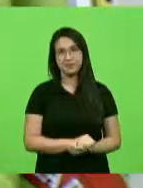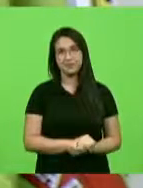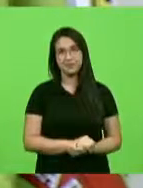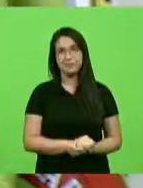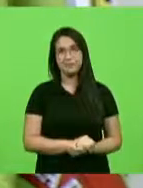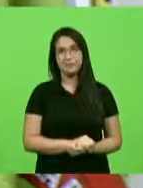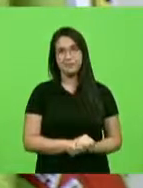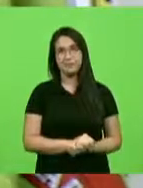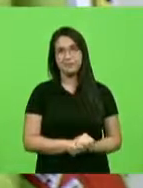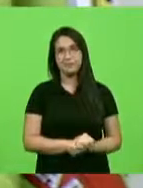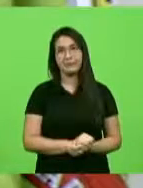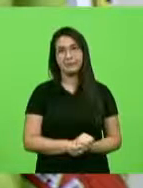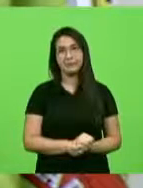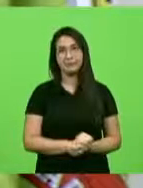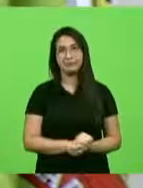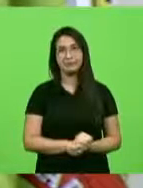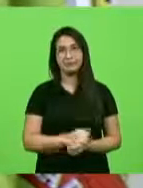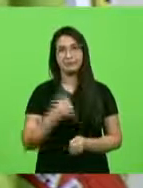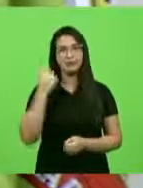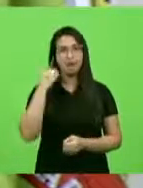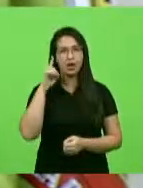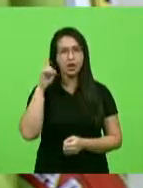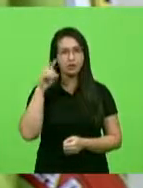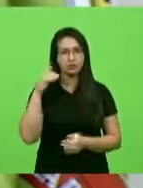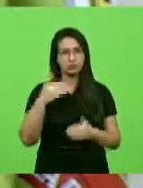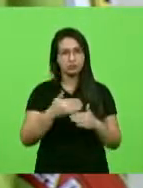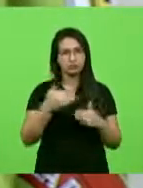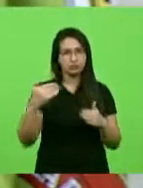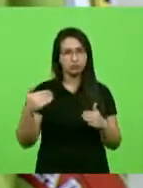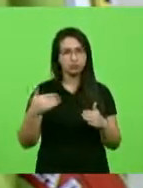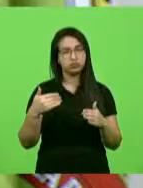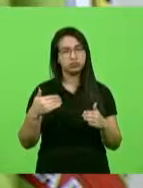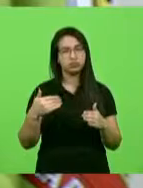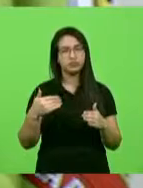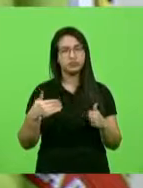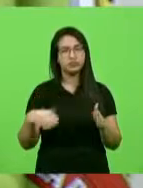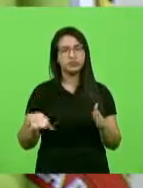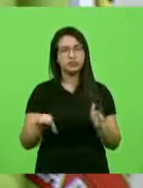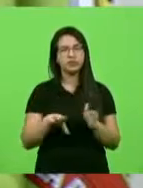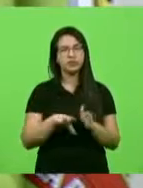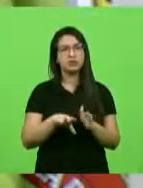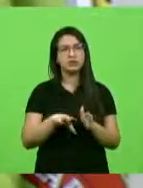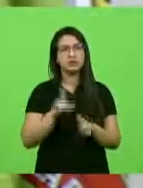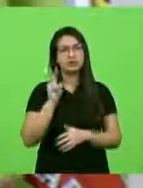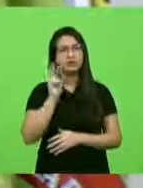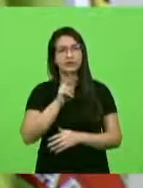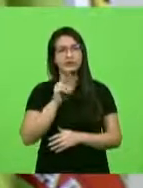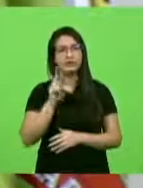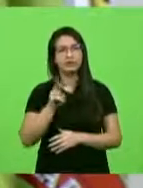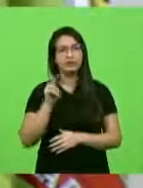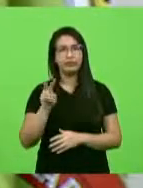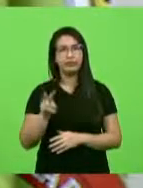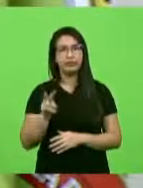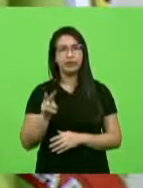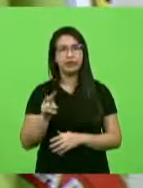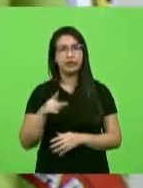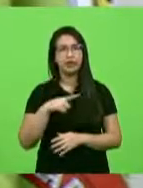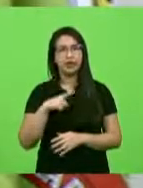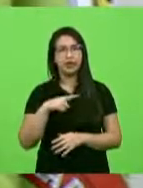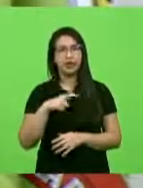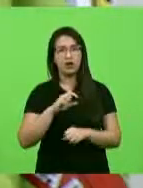Nós, nos últimos dias, temos recebido, devido a essa pandemia,